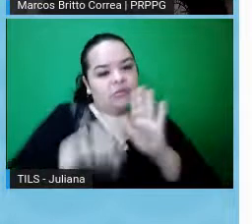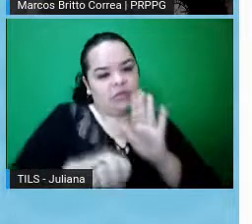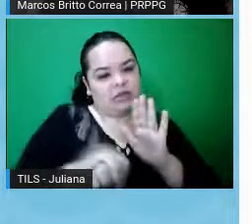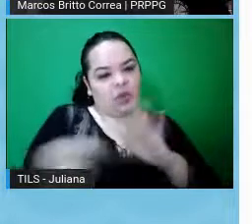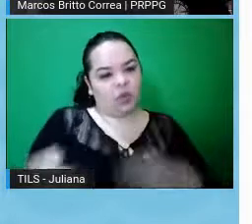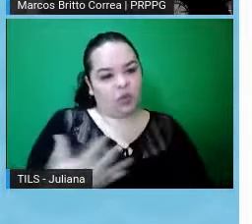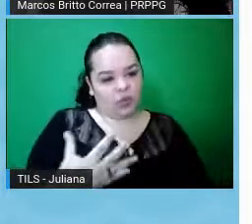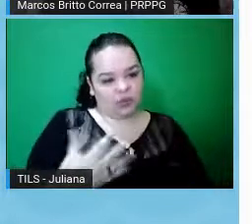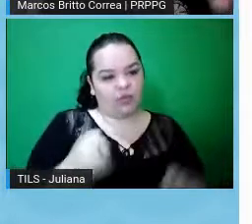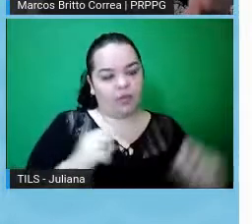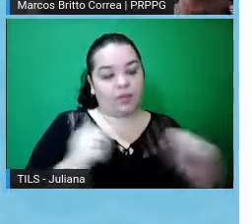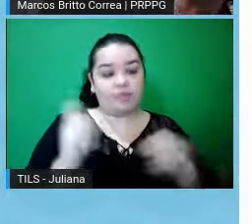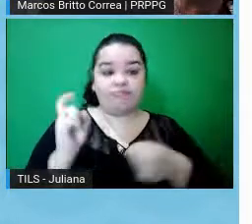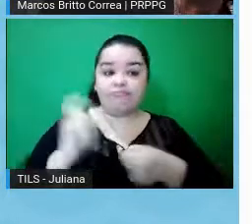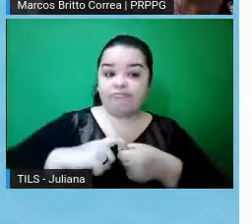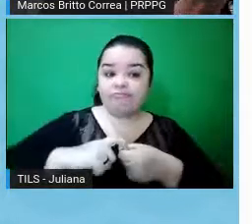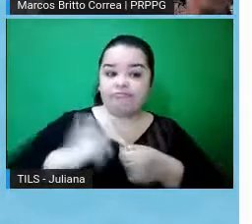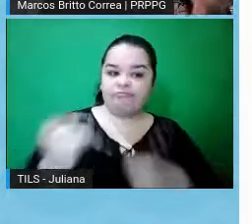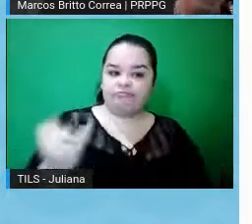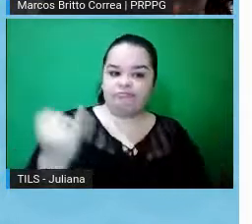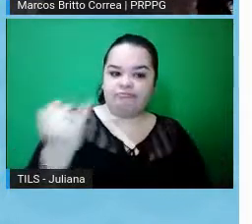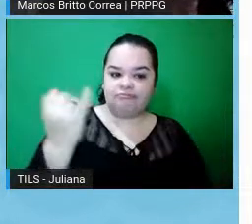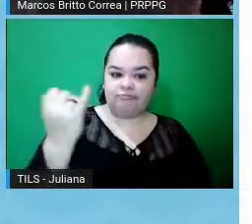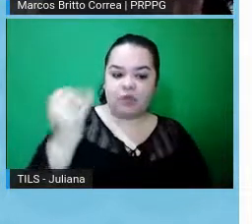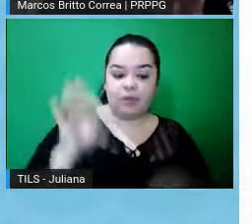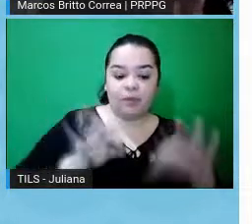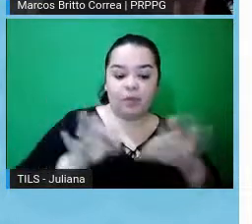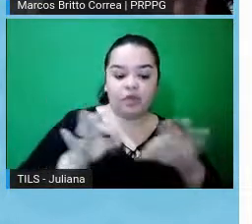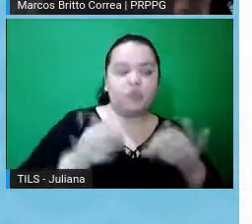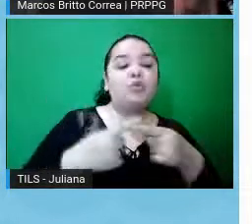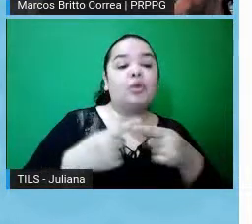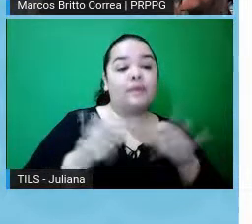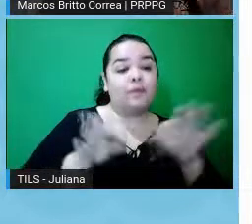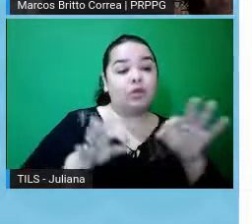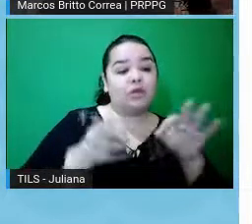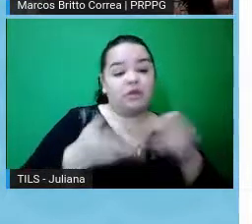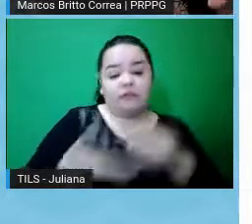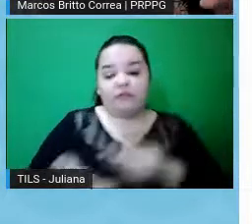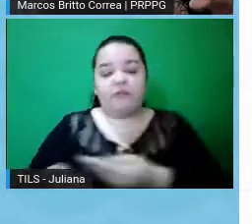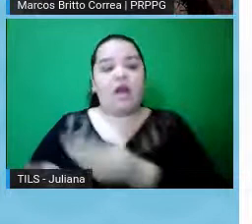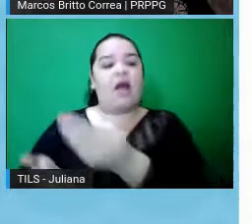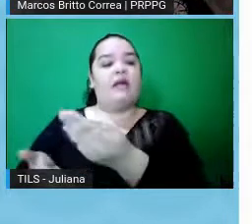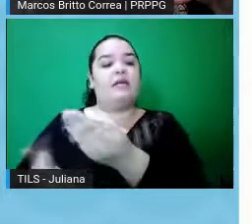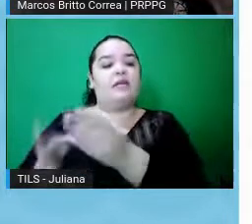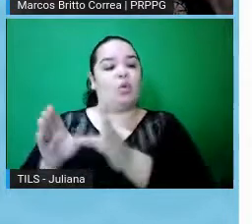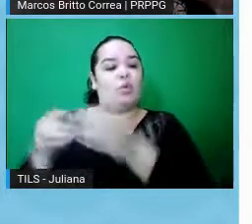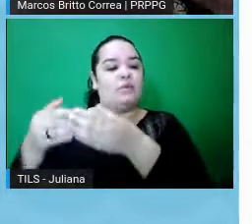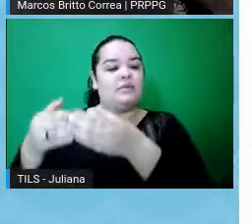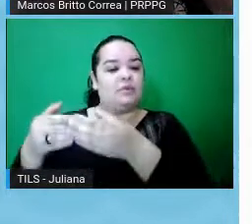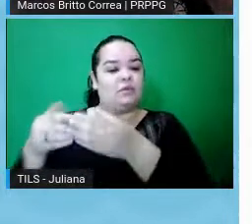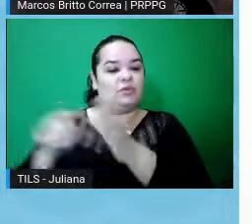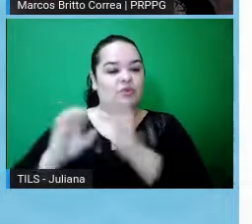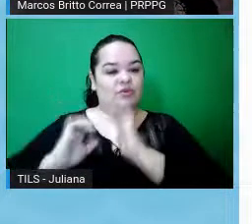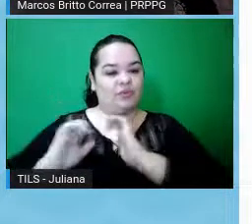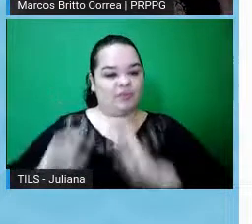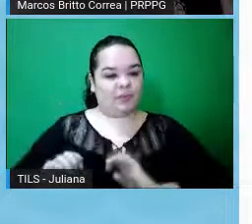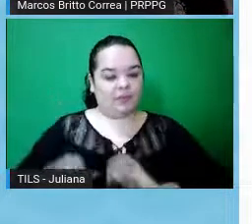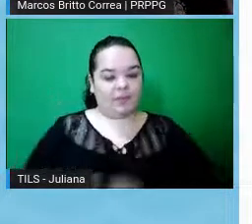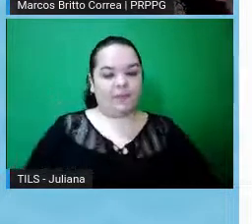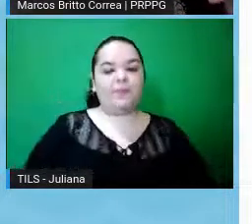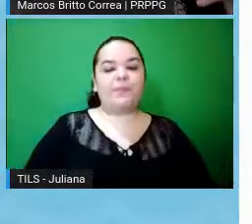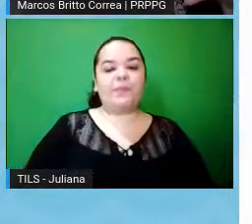questão do vínculo para que o projeto, ele possa ir para um comitê de ética em pesquisa da UFPEL. Em geral, tá, é importante a gente comentar isso também,